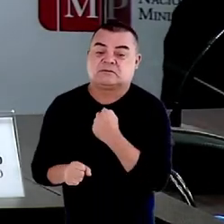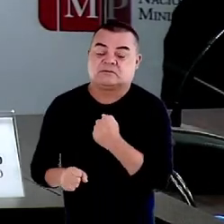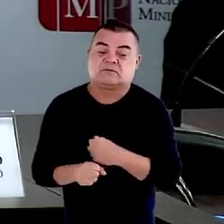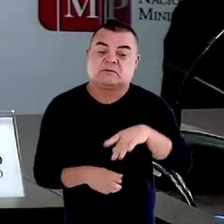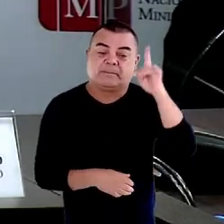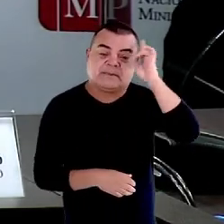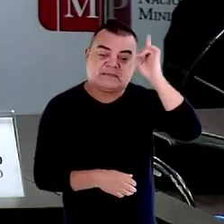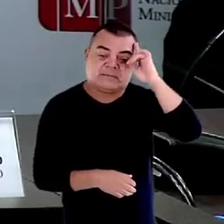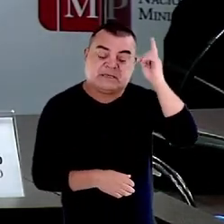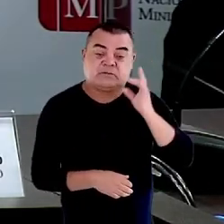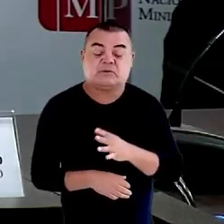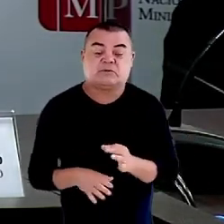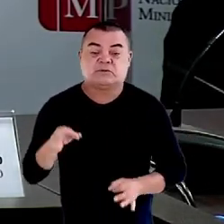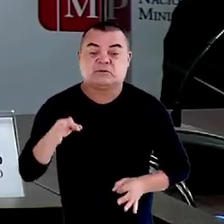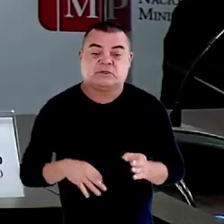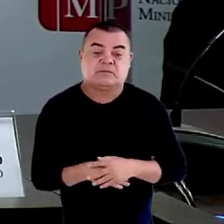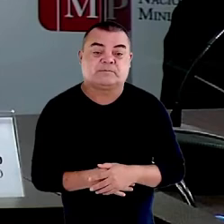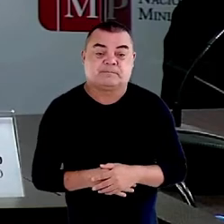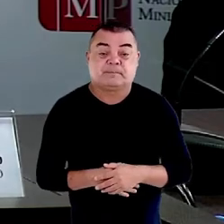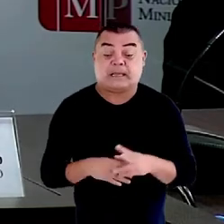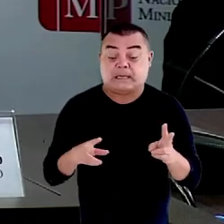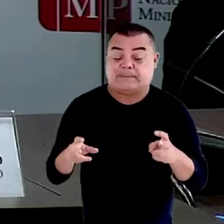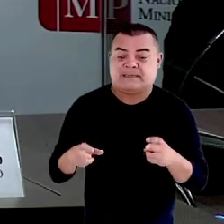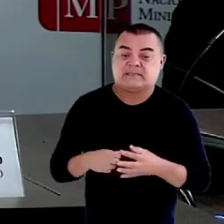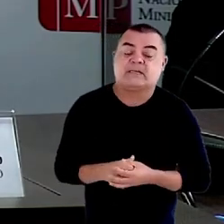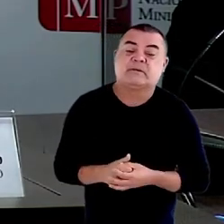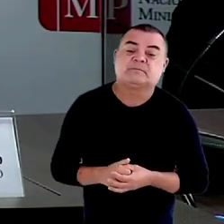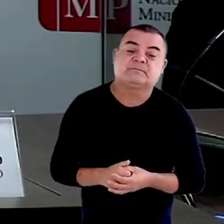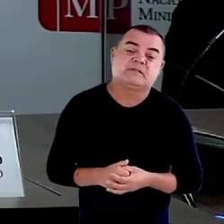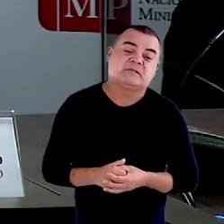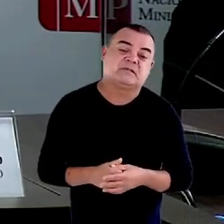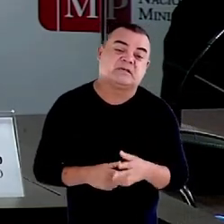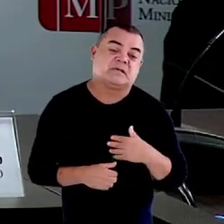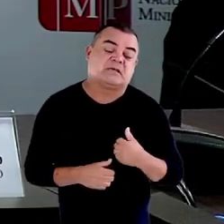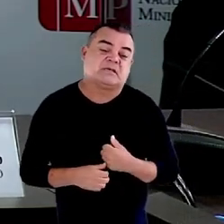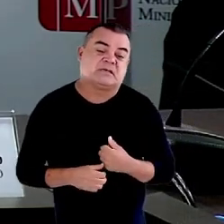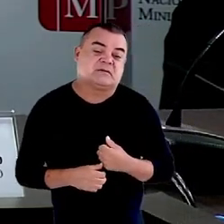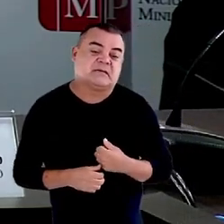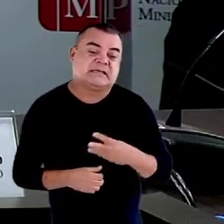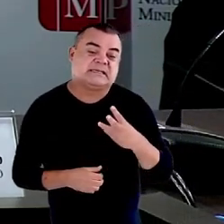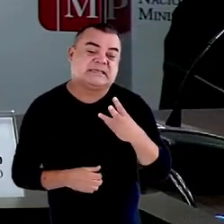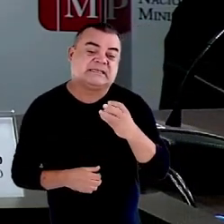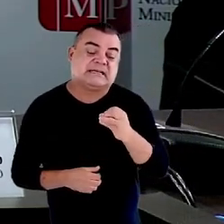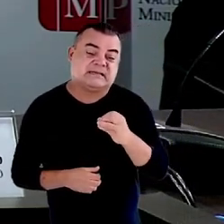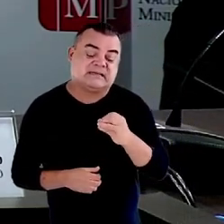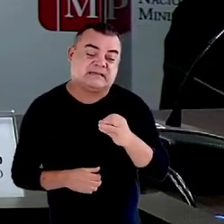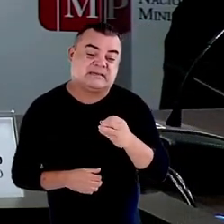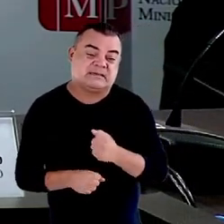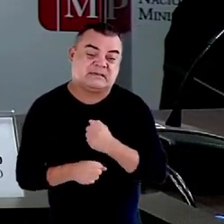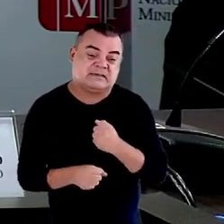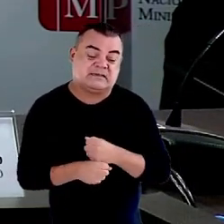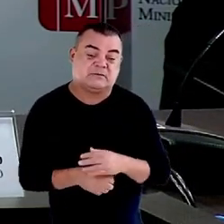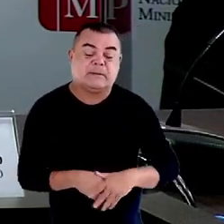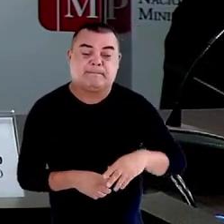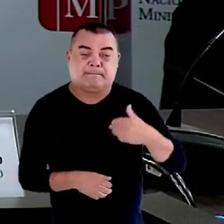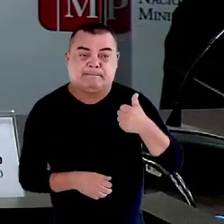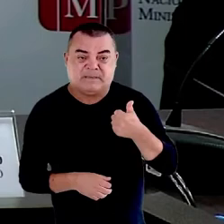jurídico. E veja que coisa, eu estou, há 30 anos entrei na magistratura em 1991